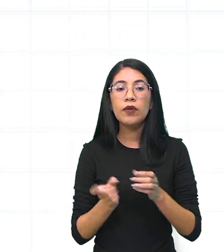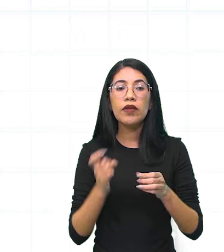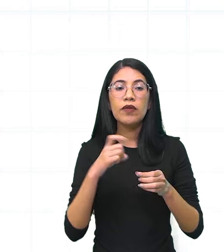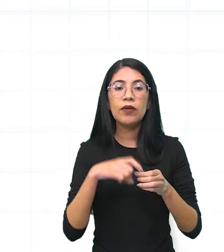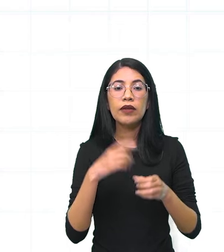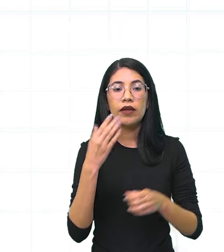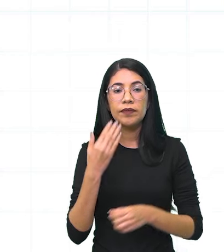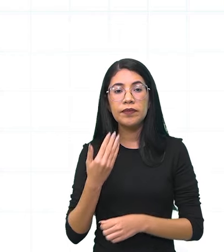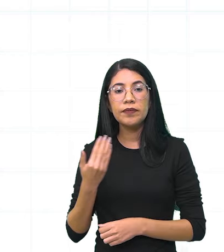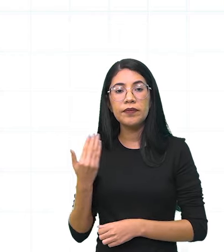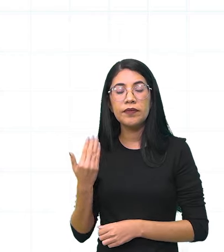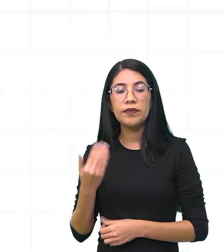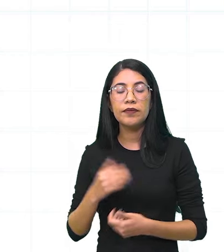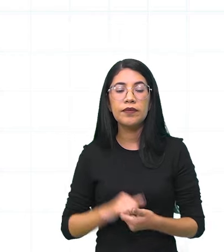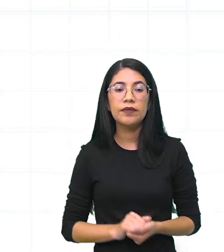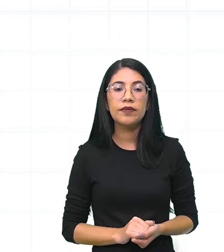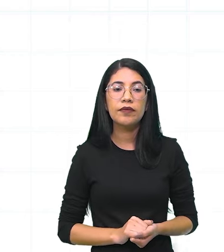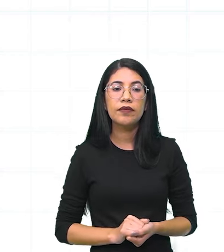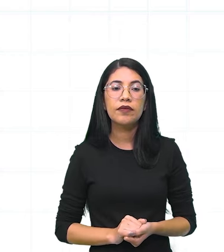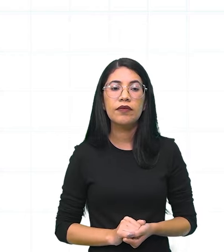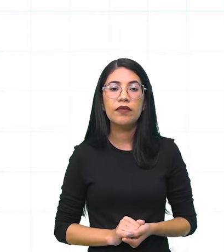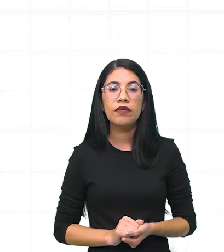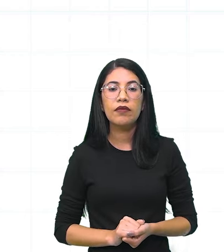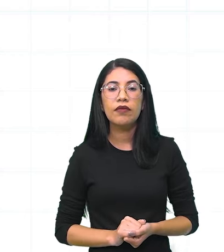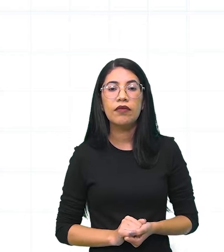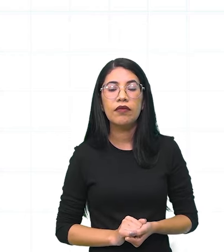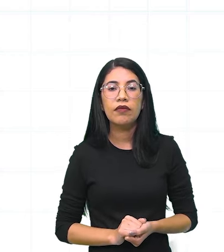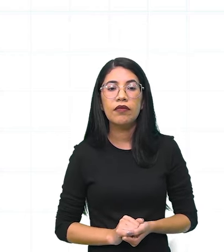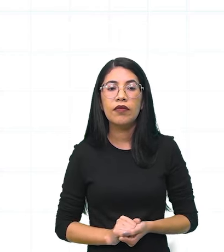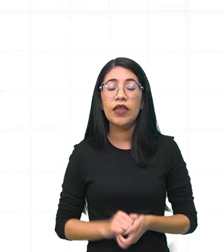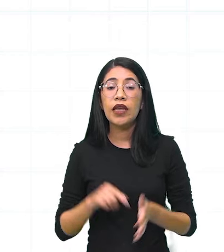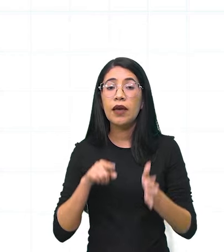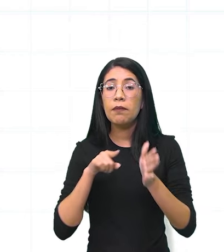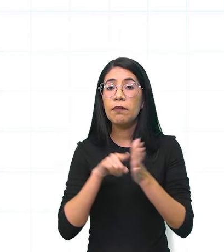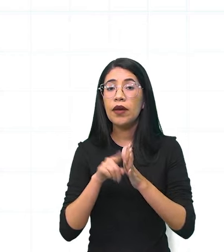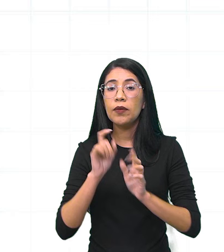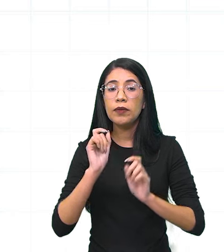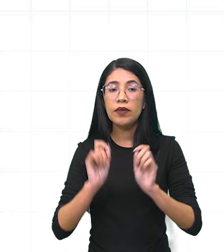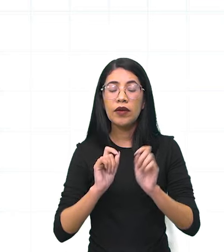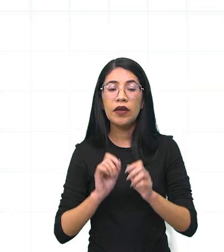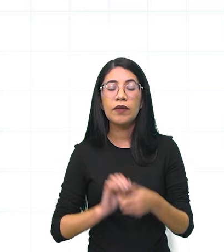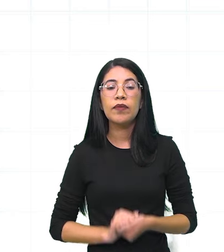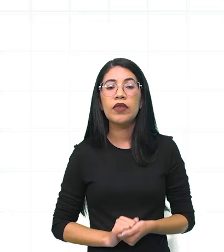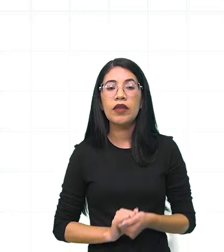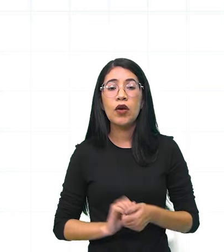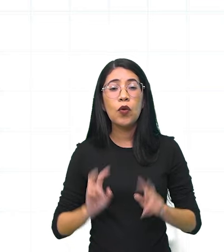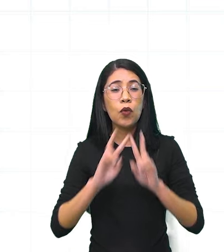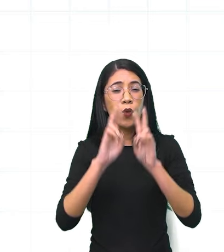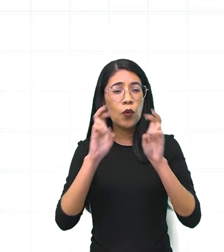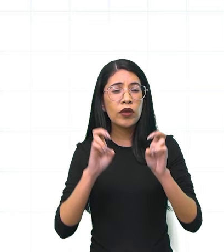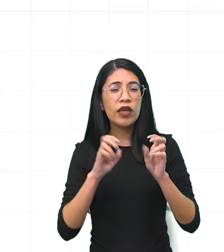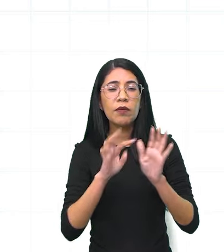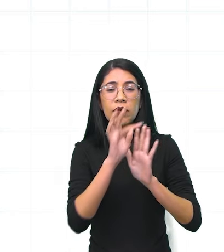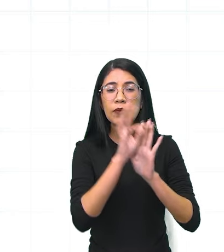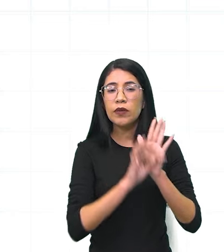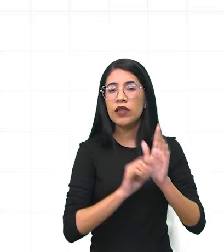aqui. Pra gente verificar as nossas informações, né? Aí, ele pergunta assim. O texto fala principalmente